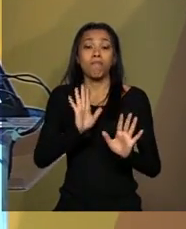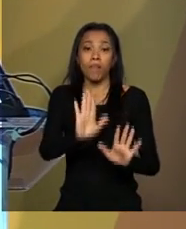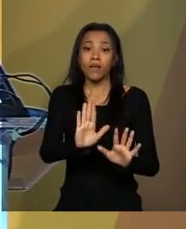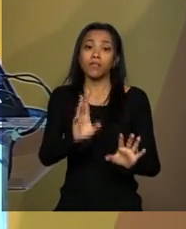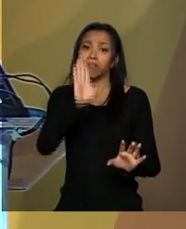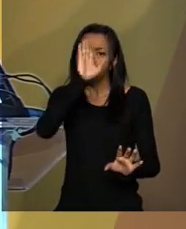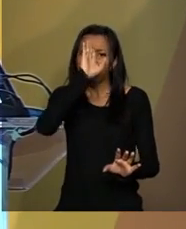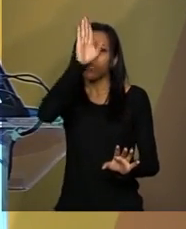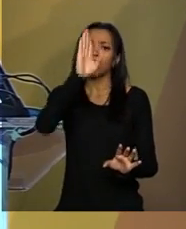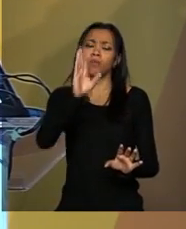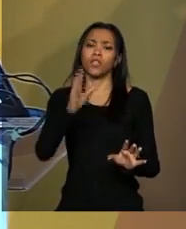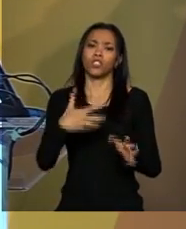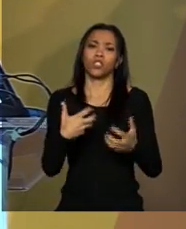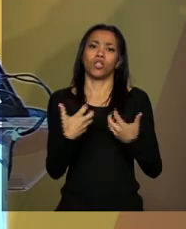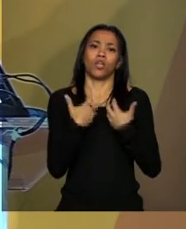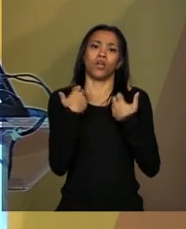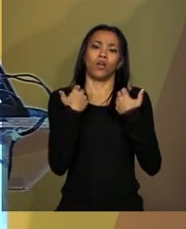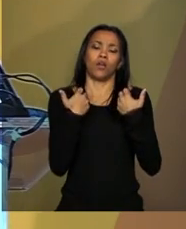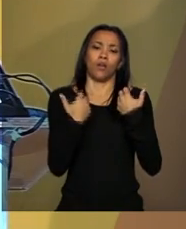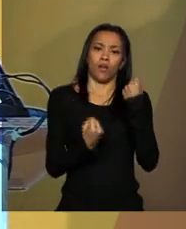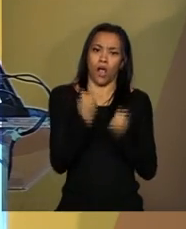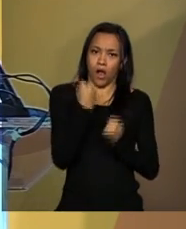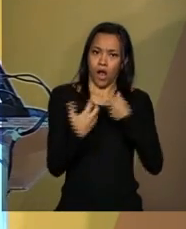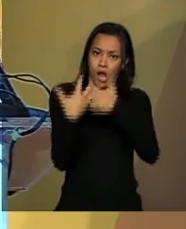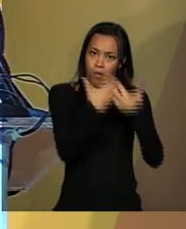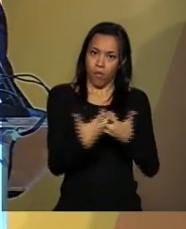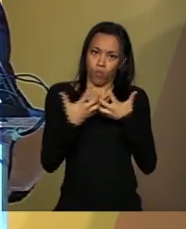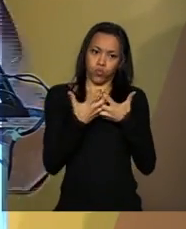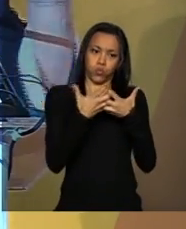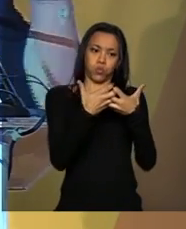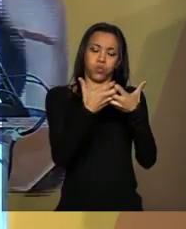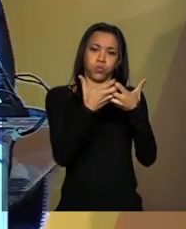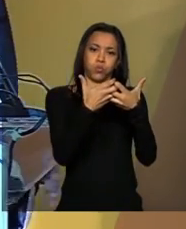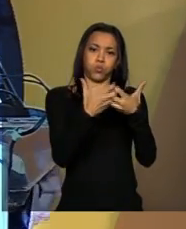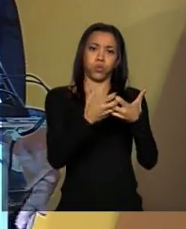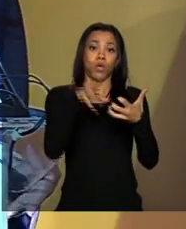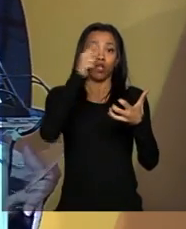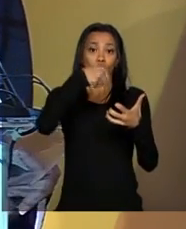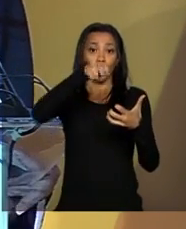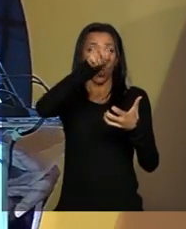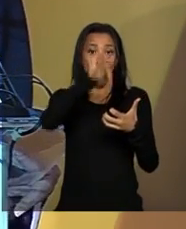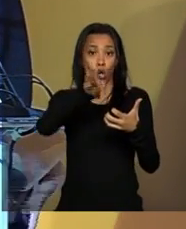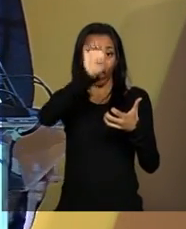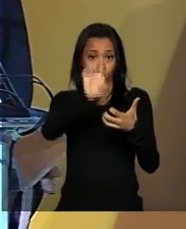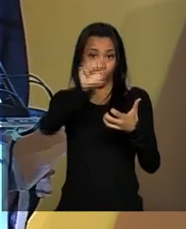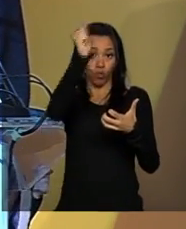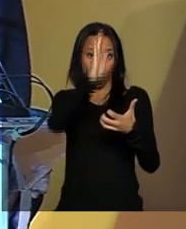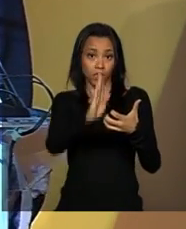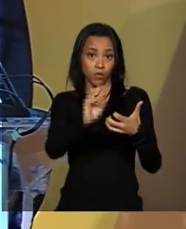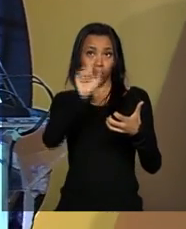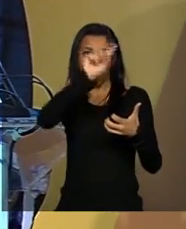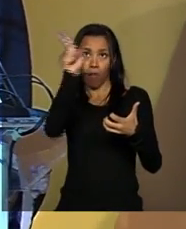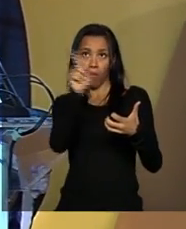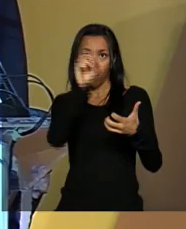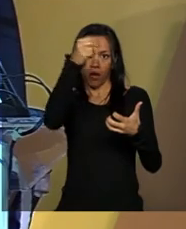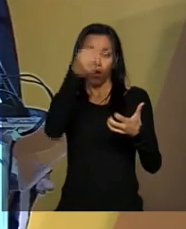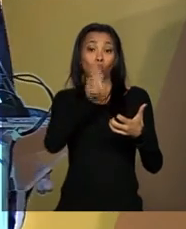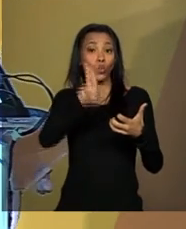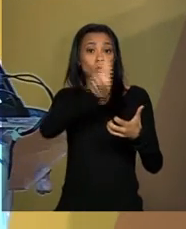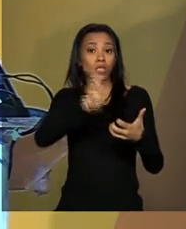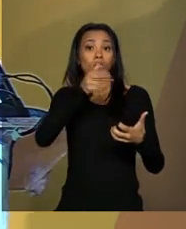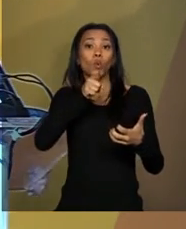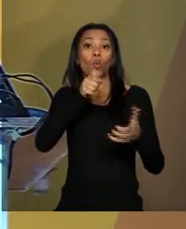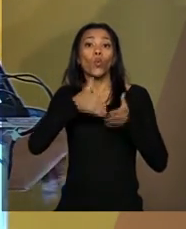por transporte de carga saindo para a região norte do Brasil, através, por meio do Rio